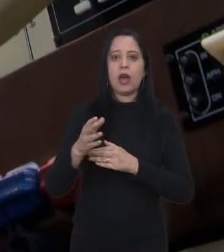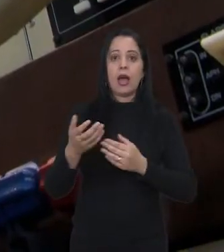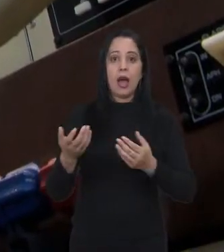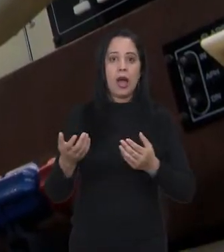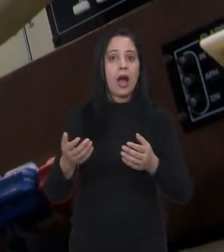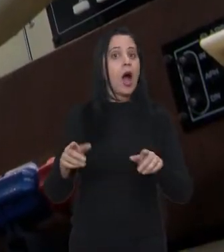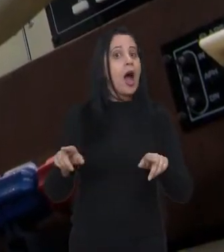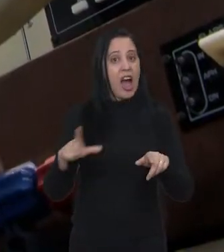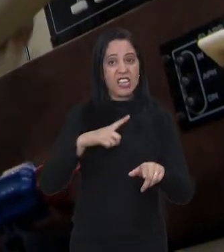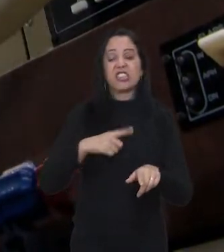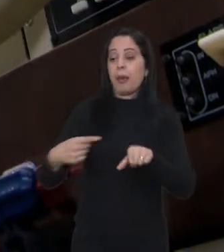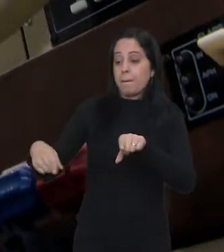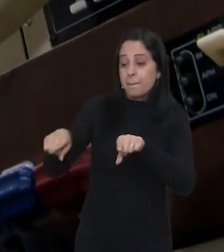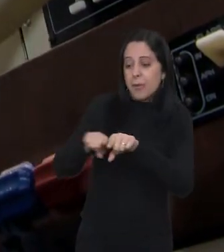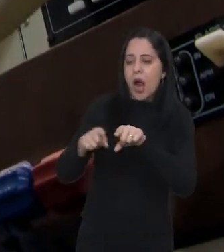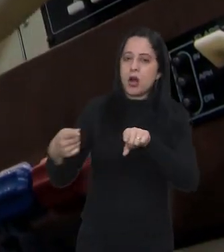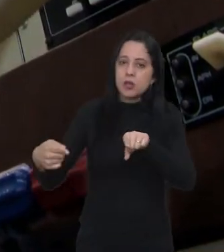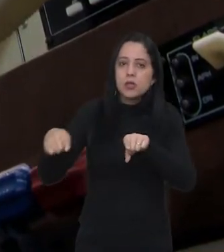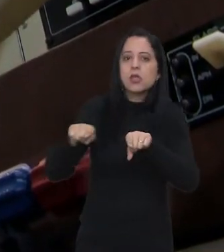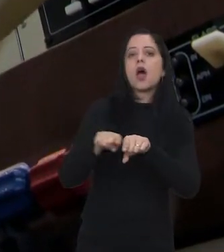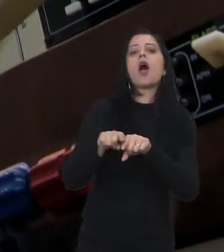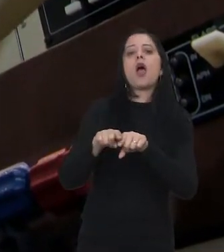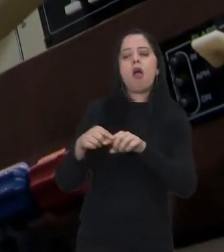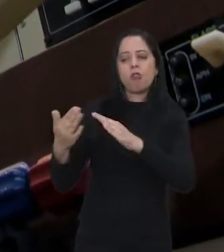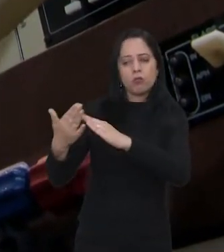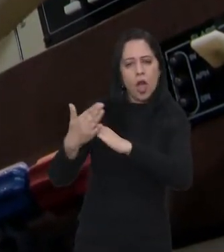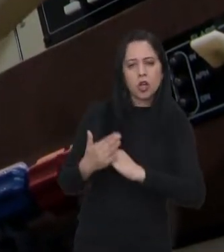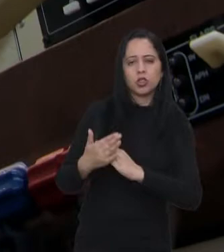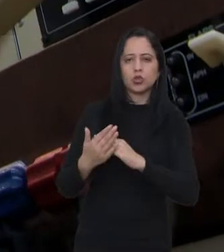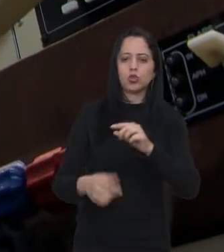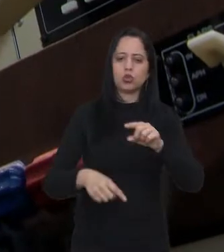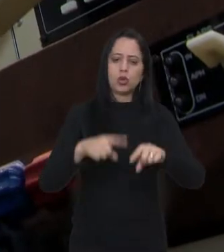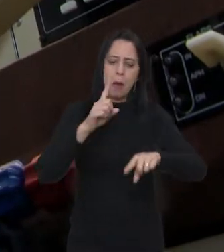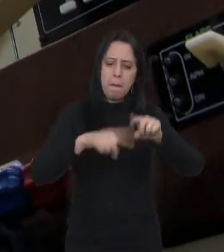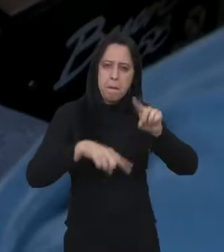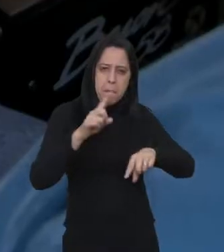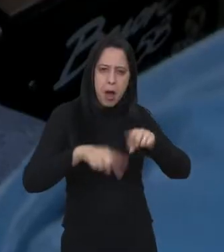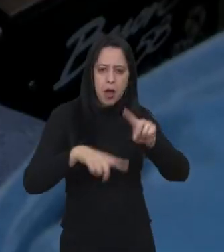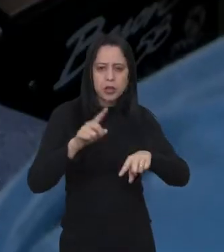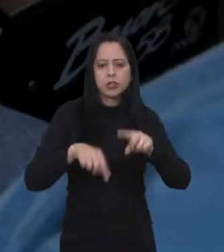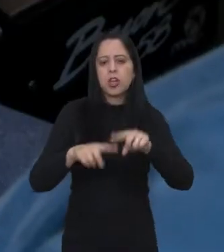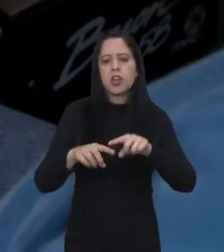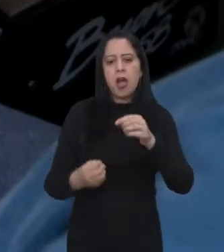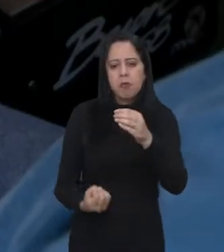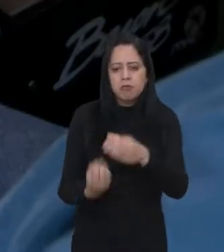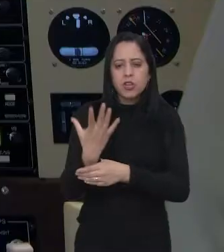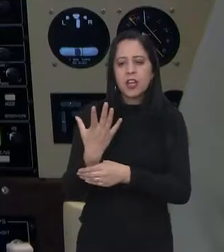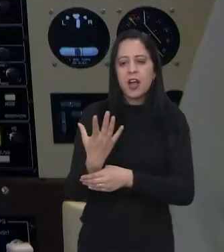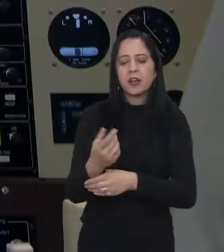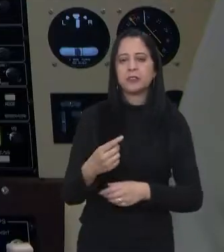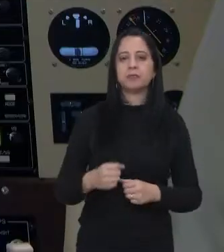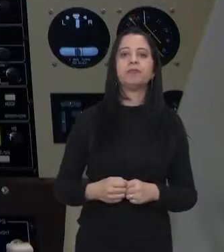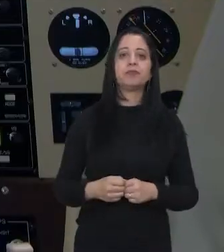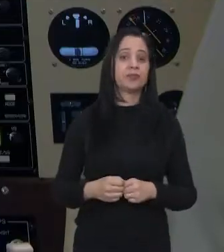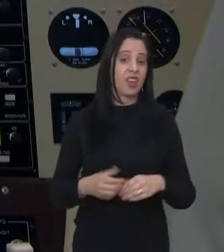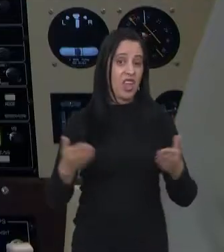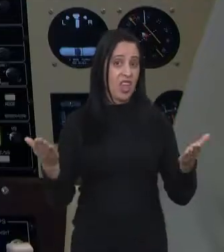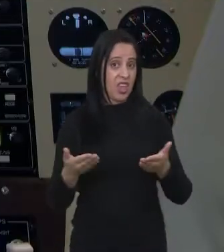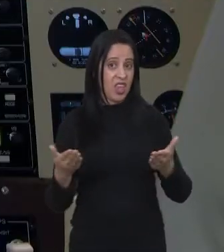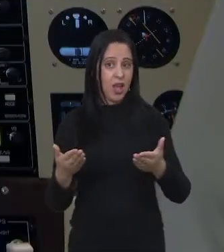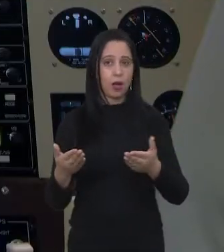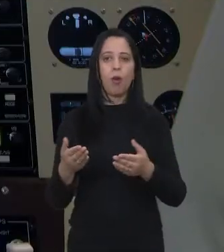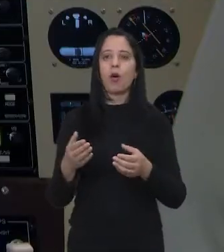rápido produtos. Parceiros também que conseguem ajudar na fabricação de algumas partes dos nossos equipamentos. Isso daí acaba